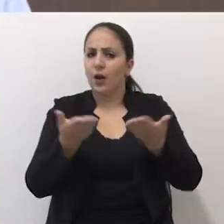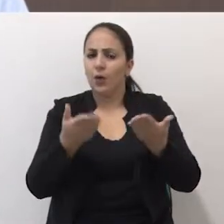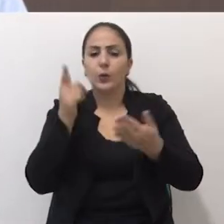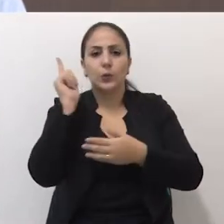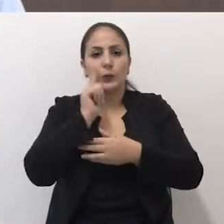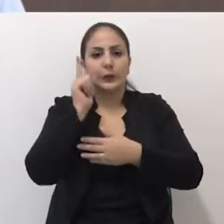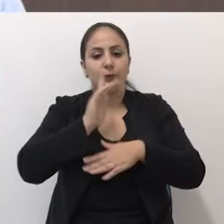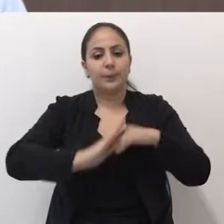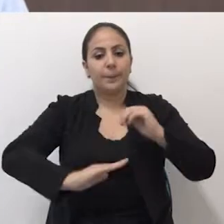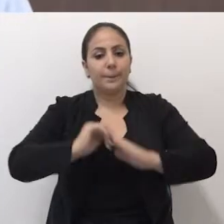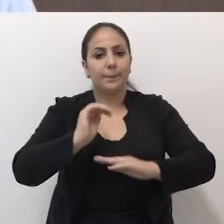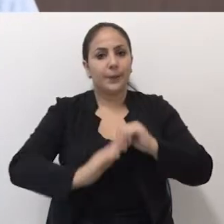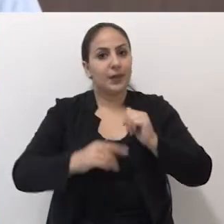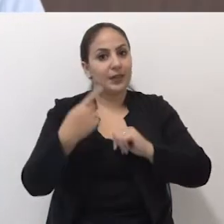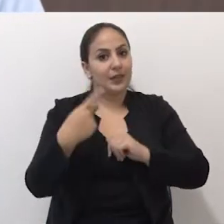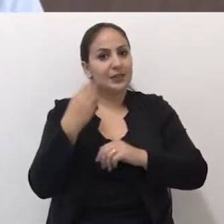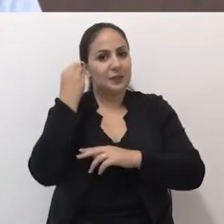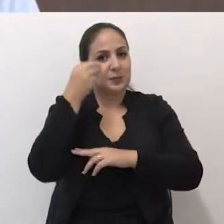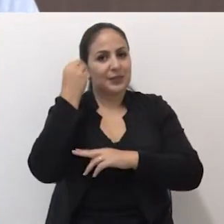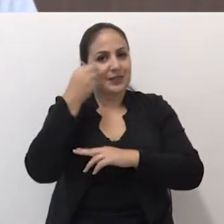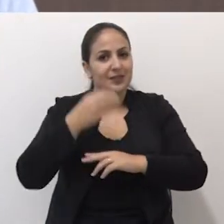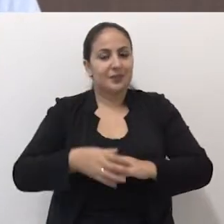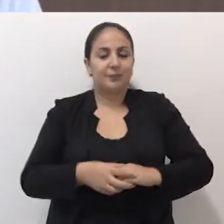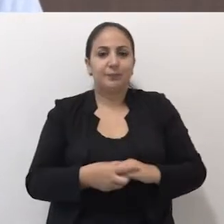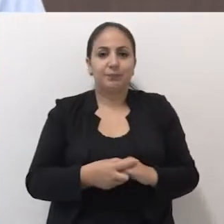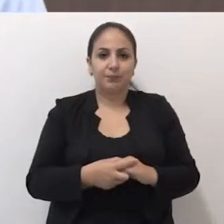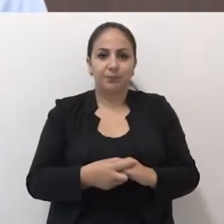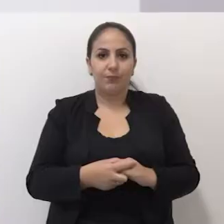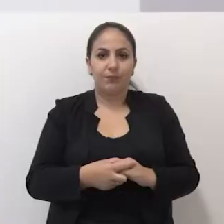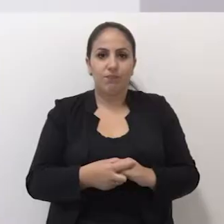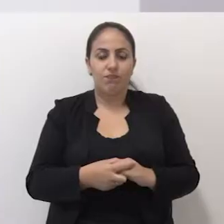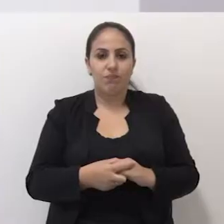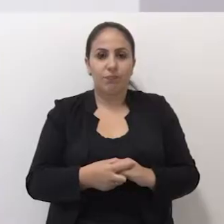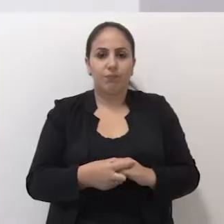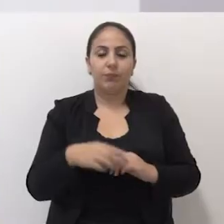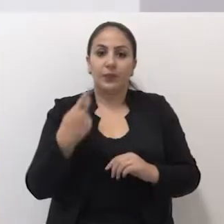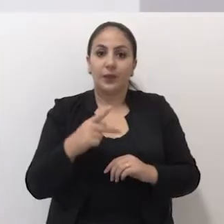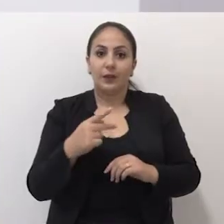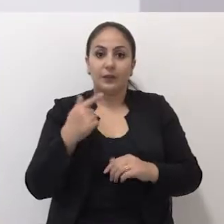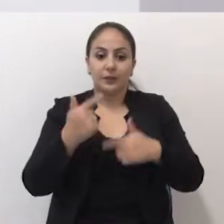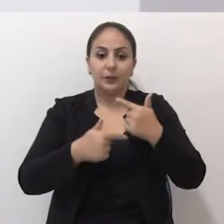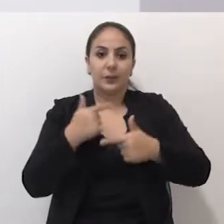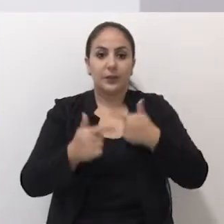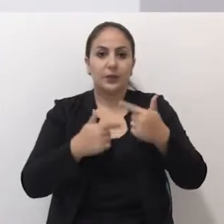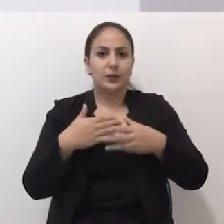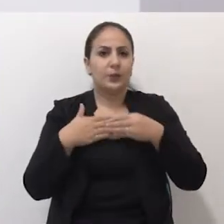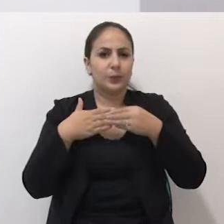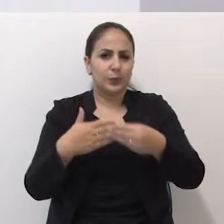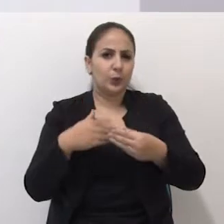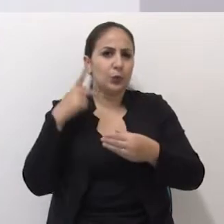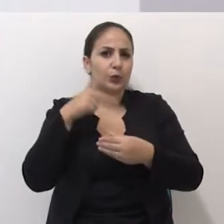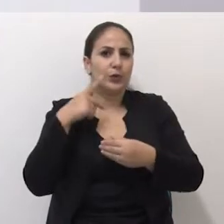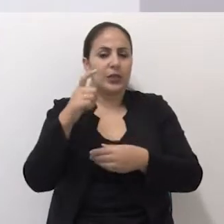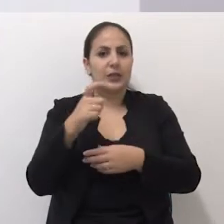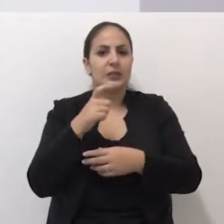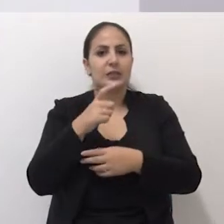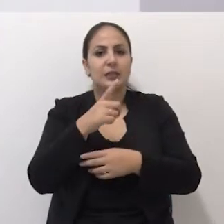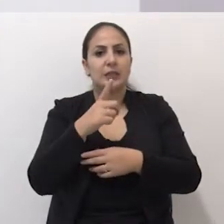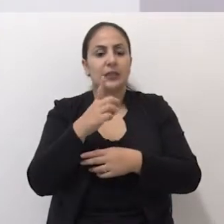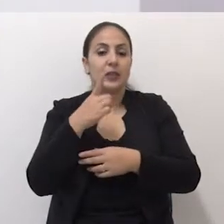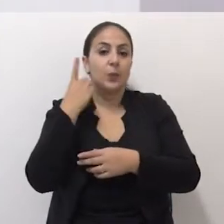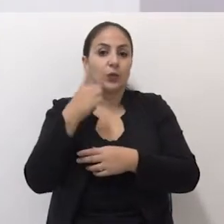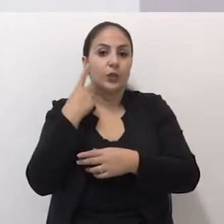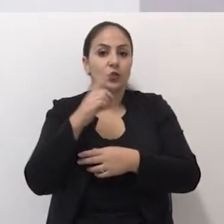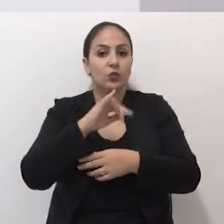que agora vai poder colocar em prática esta experiência. Esse trabalho de assessoria política do então ex-deputado